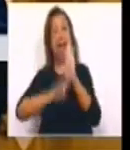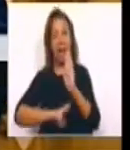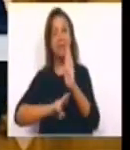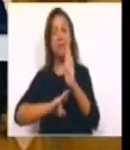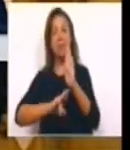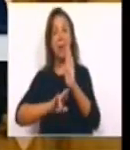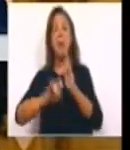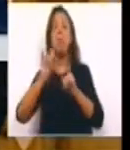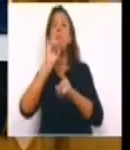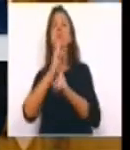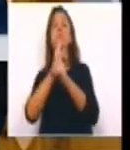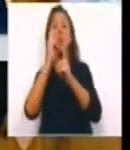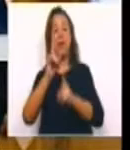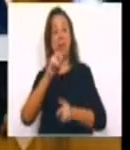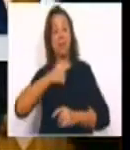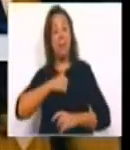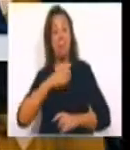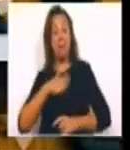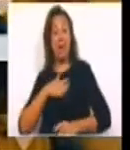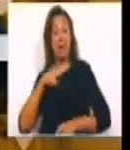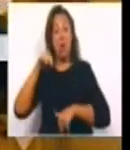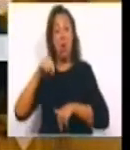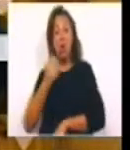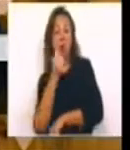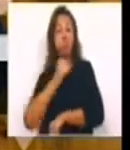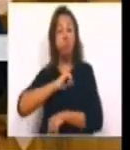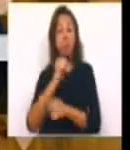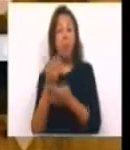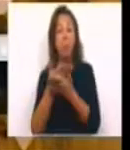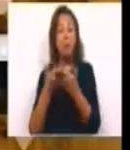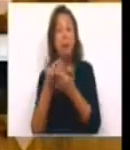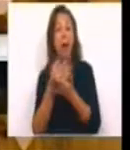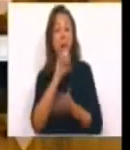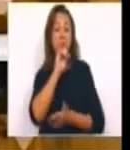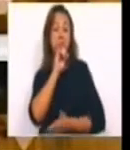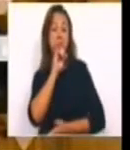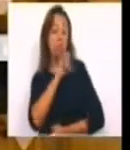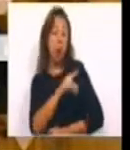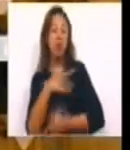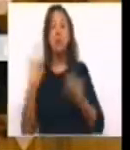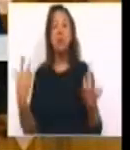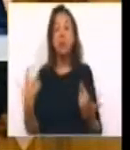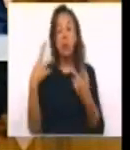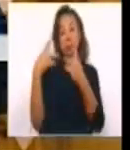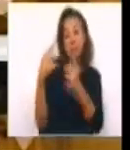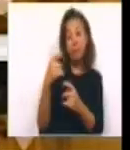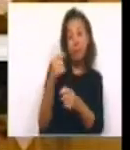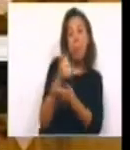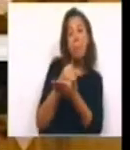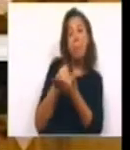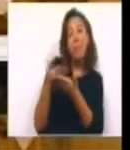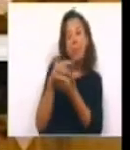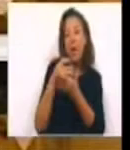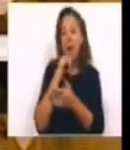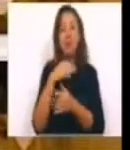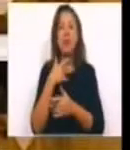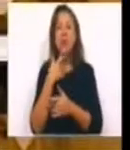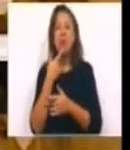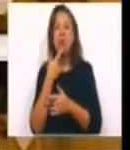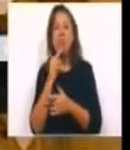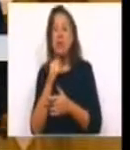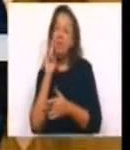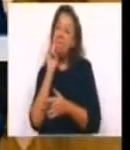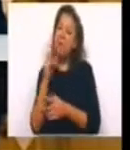empresas que hoje abusam do mercado não possam ser atacadas e não vejam consumidores